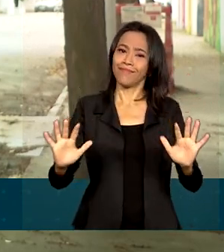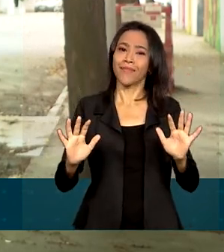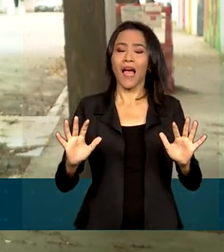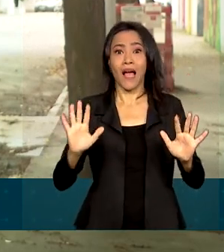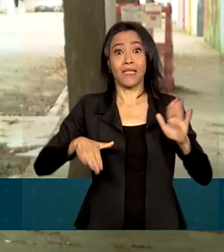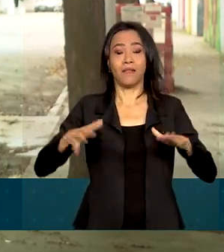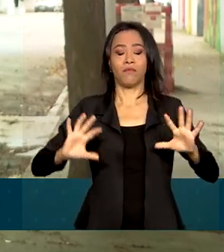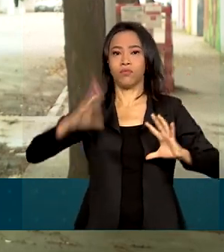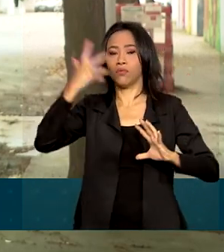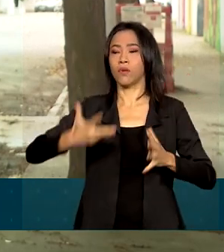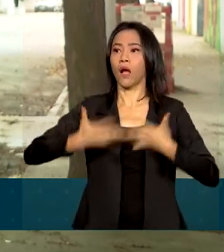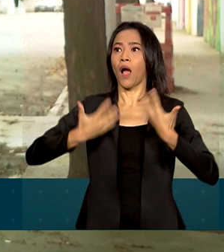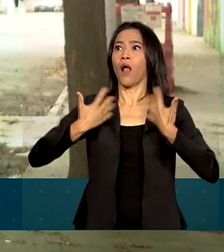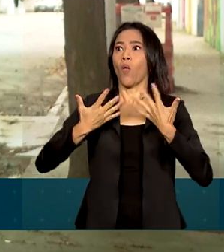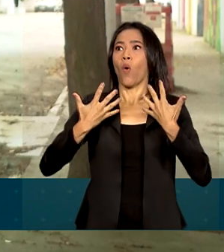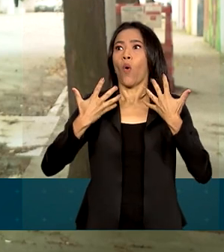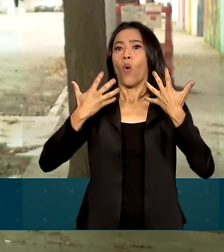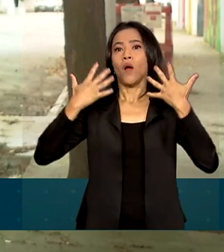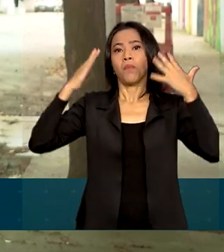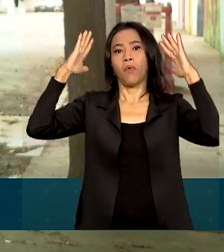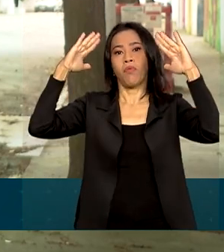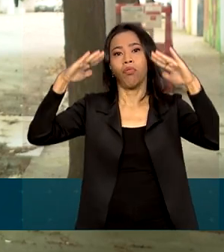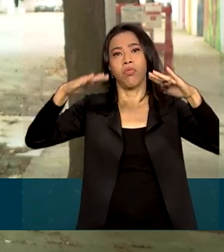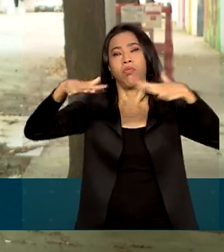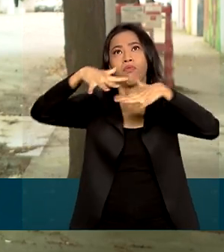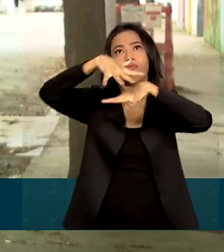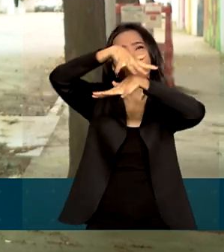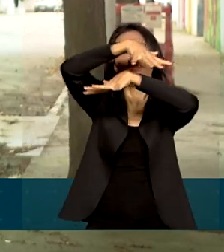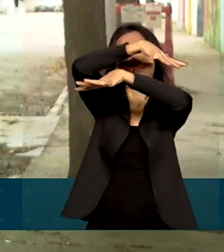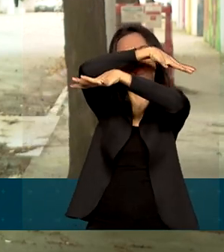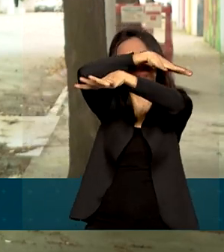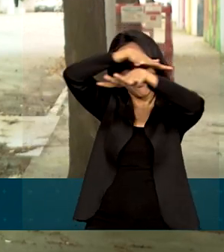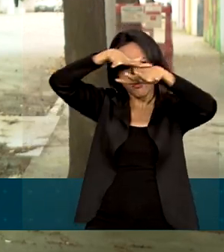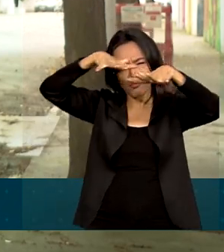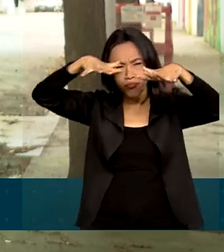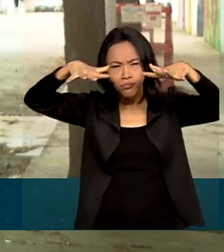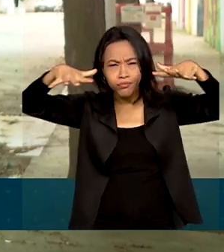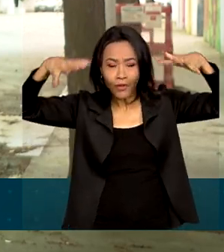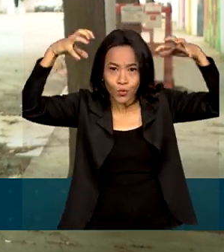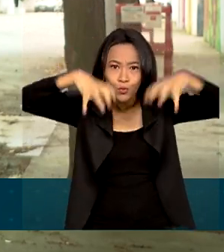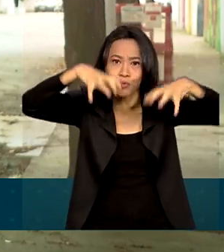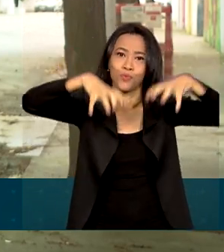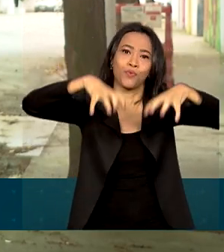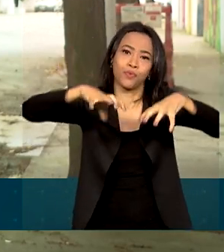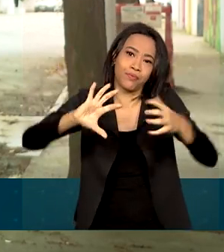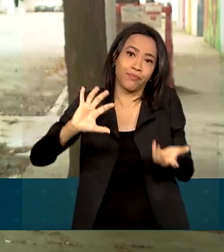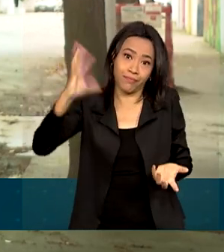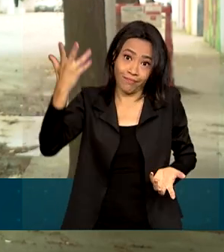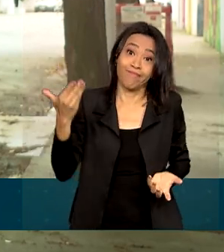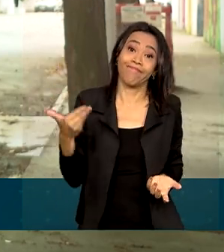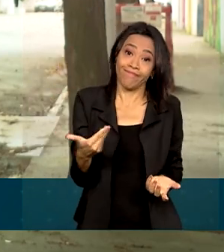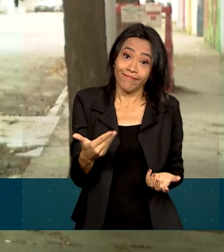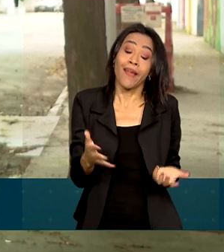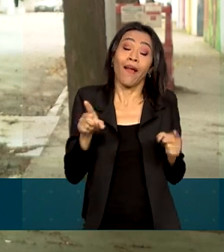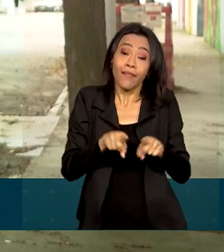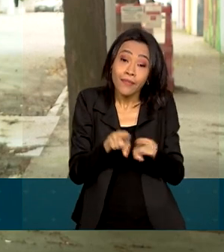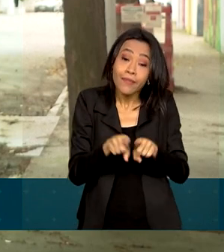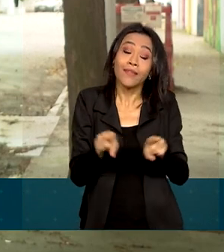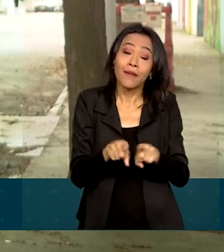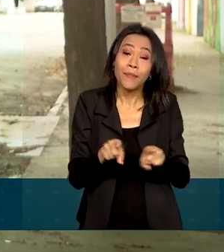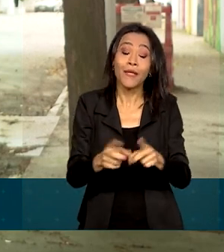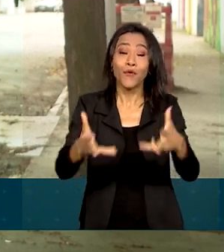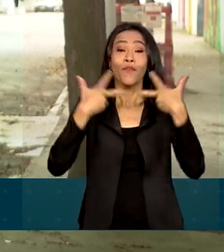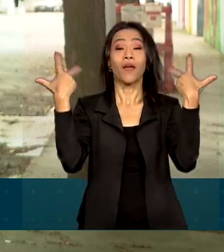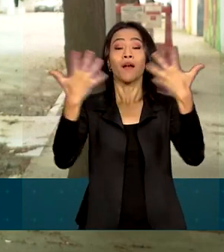calorão de dia e depois o tempo começa a mudar, fica escuro e vem com chuva forte. É no verão também que os dias ficam